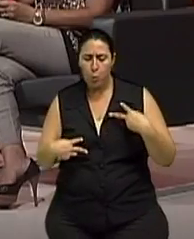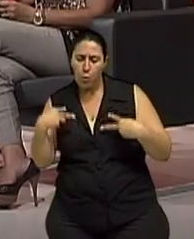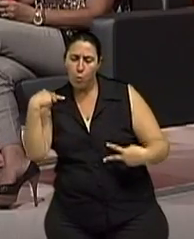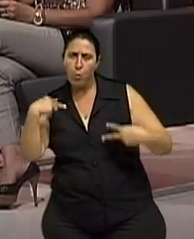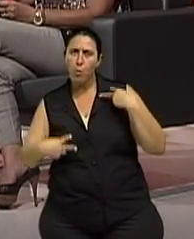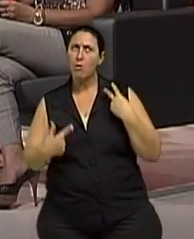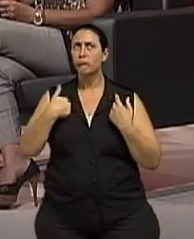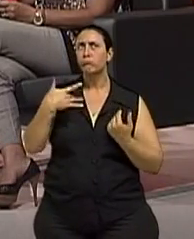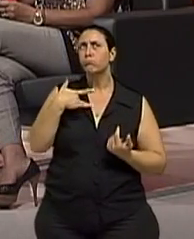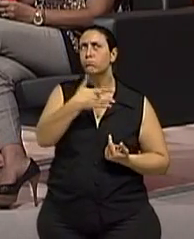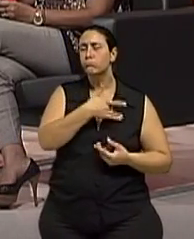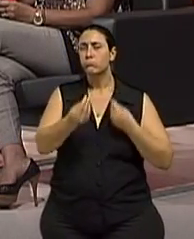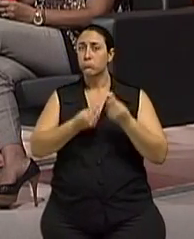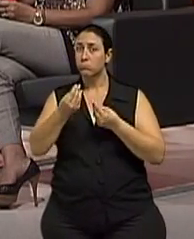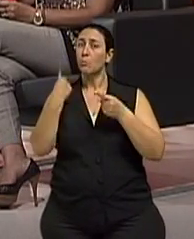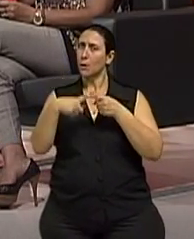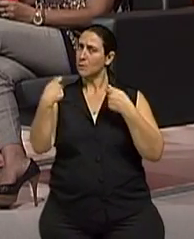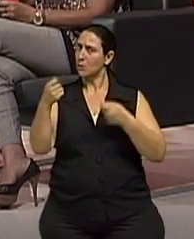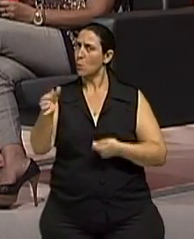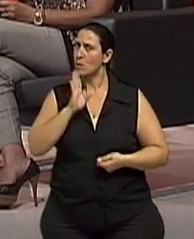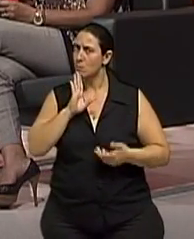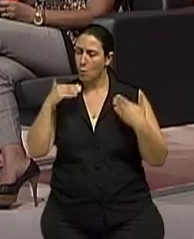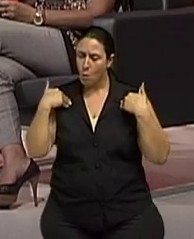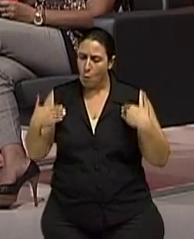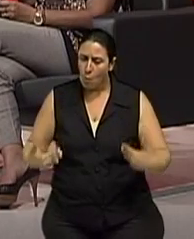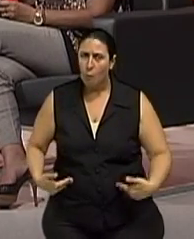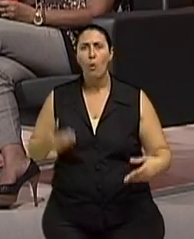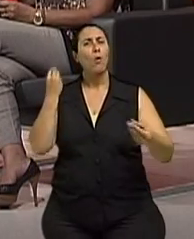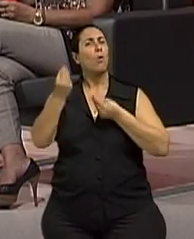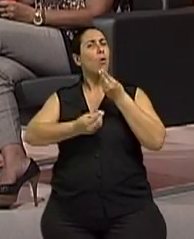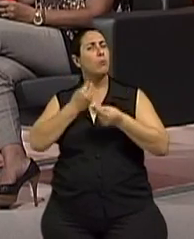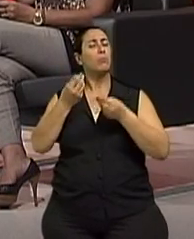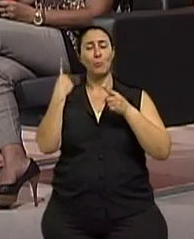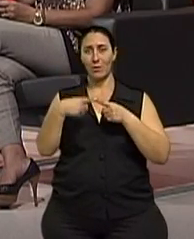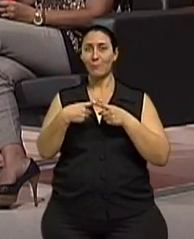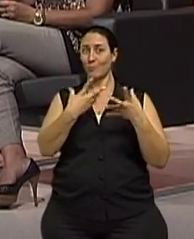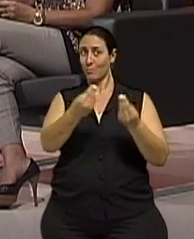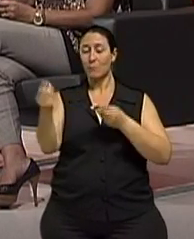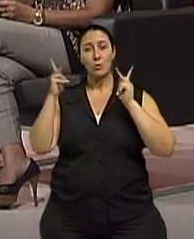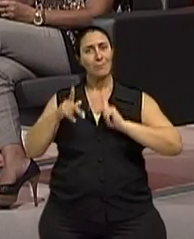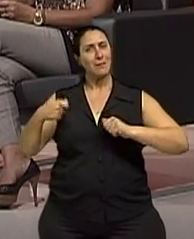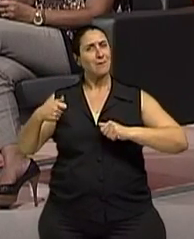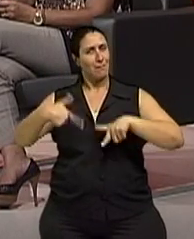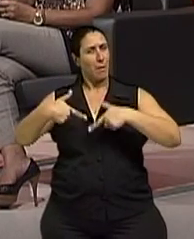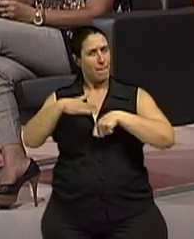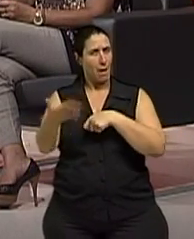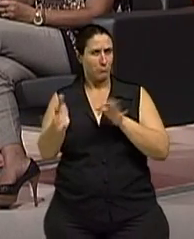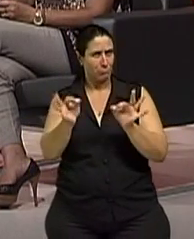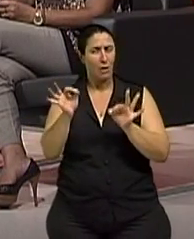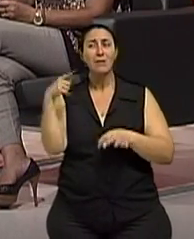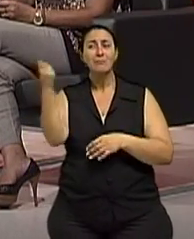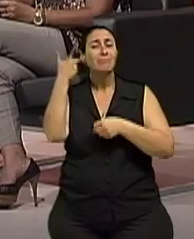quanto mais a gente conhece o corpo da gente, quando é que ele deu o sinal, isso acho que tem que ser mais trabalhado nos idosos, né?